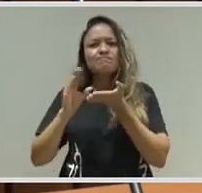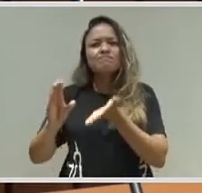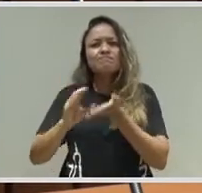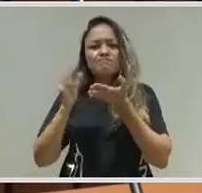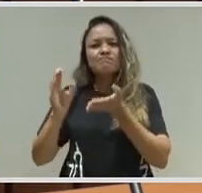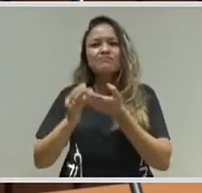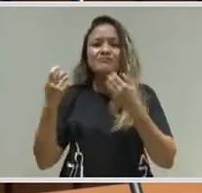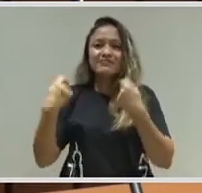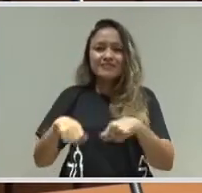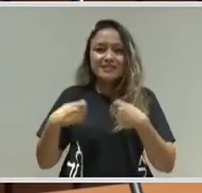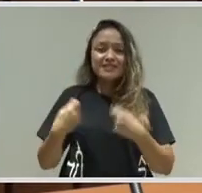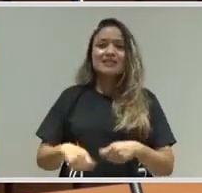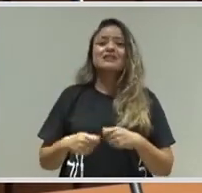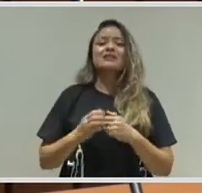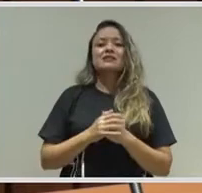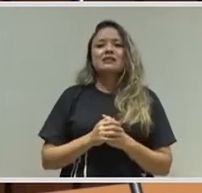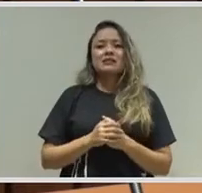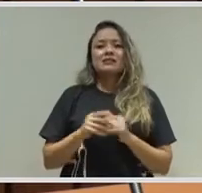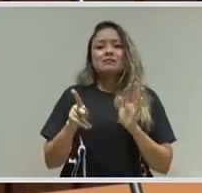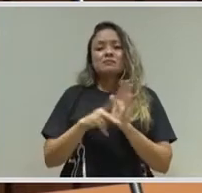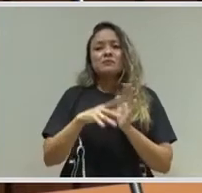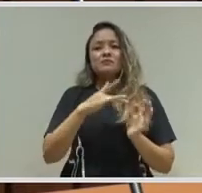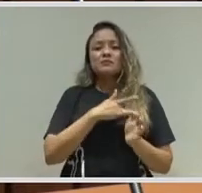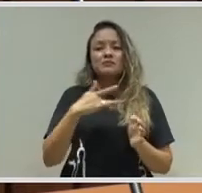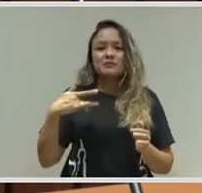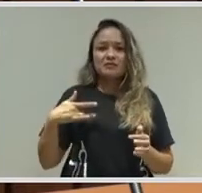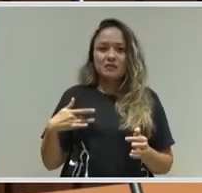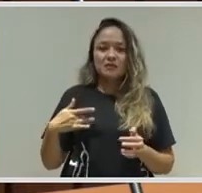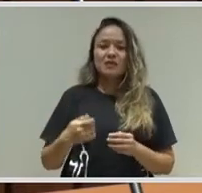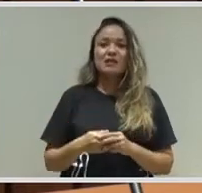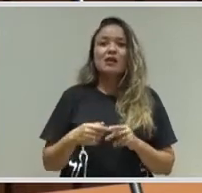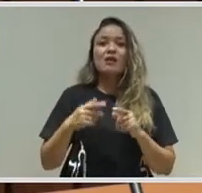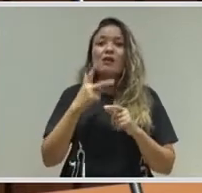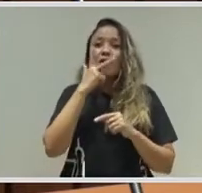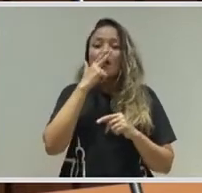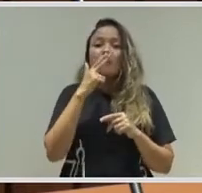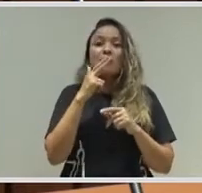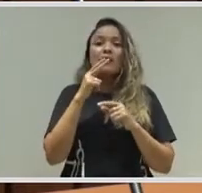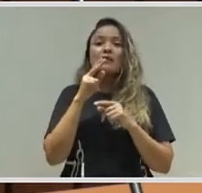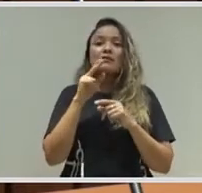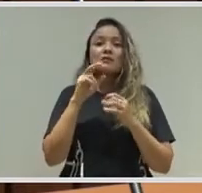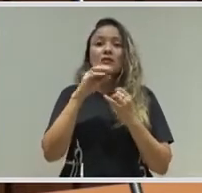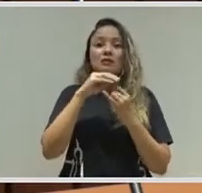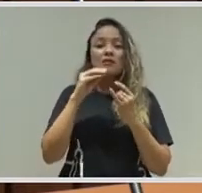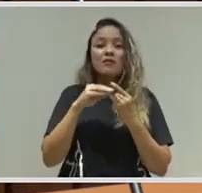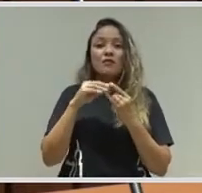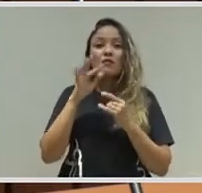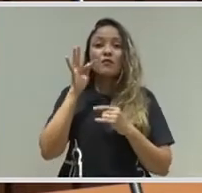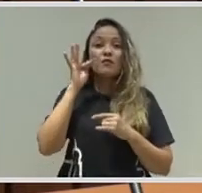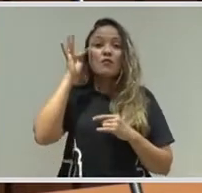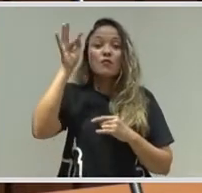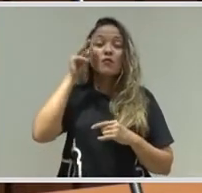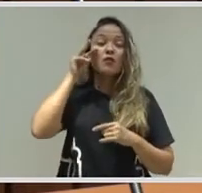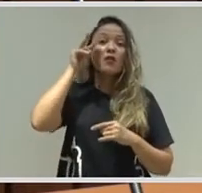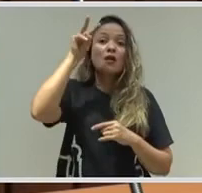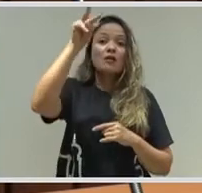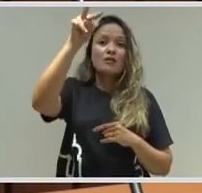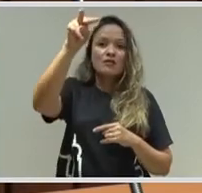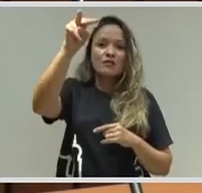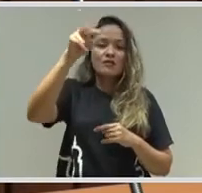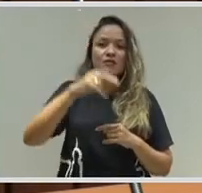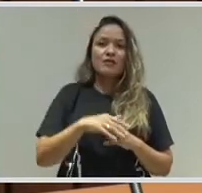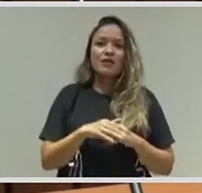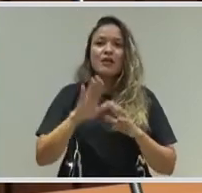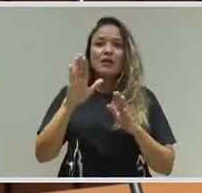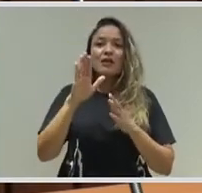eu diria que essas visões estratégicas que a Fiocruz tem oferecido para o Estado brasileiro, e às vezes nem sempre a gente olhado